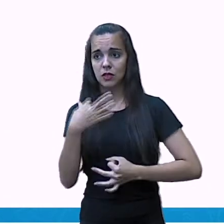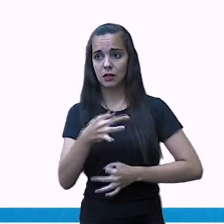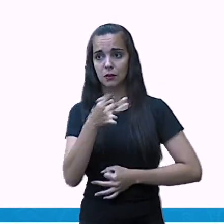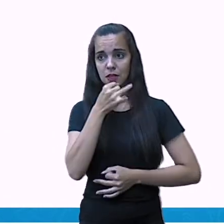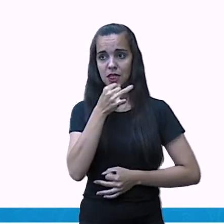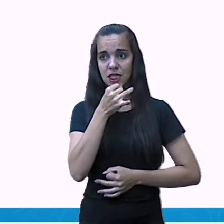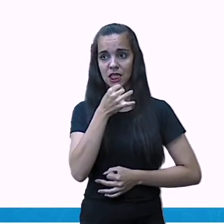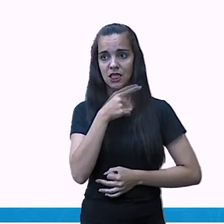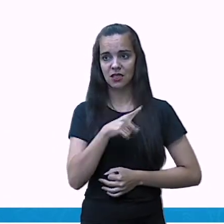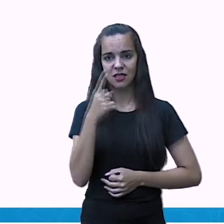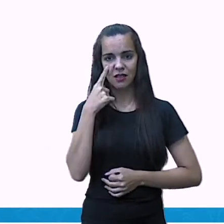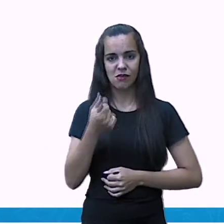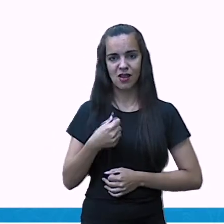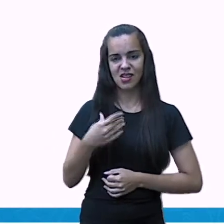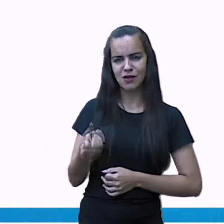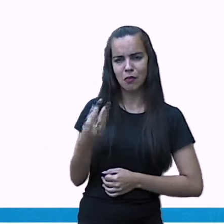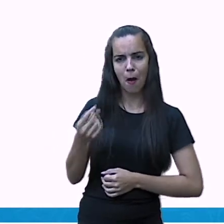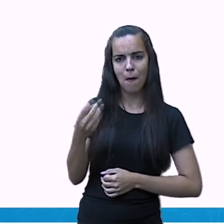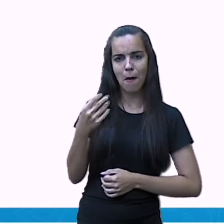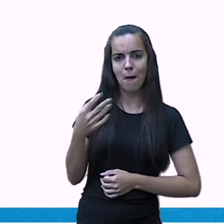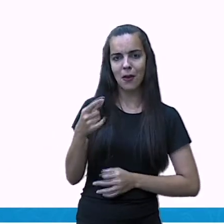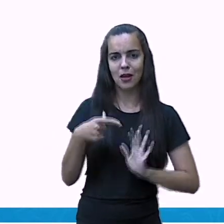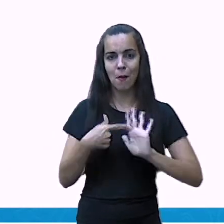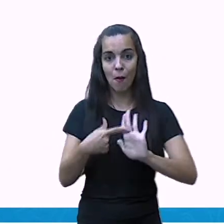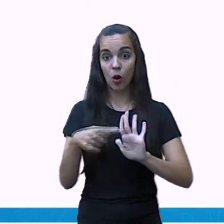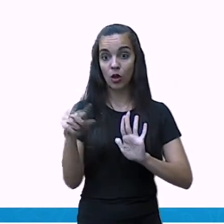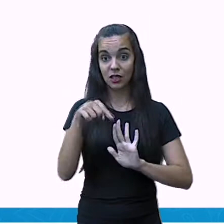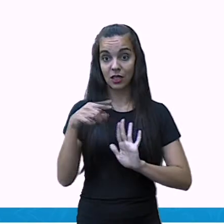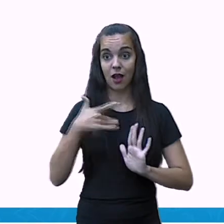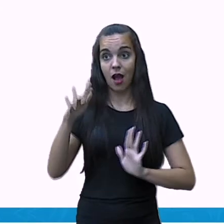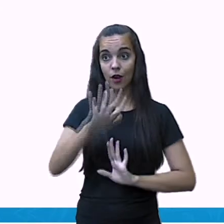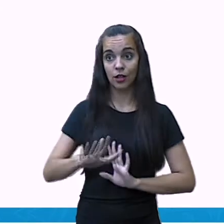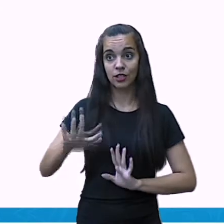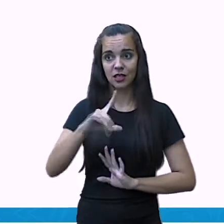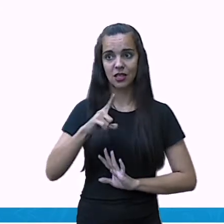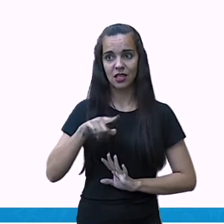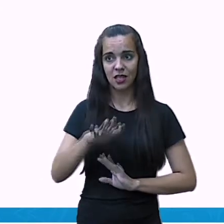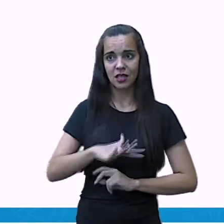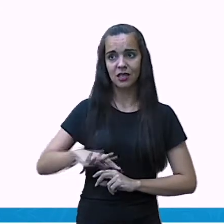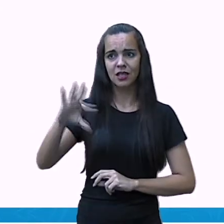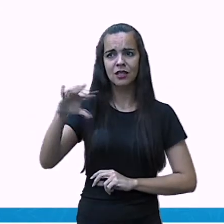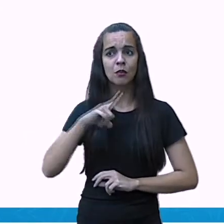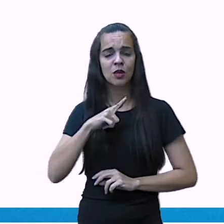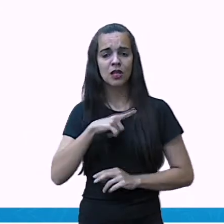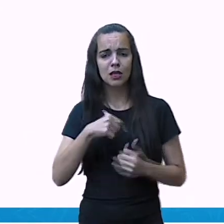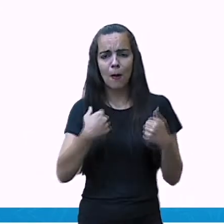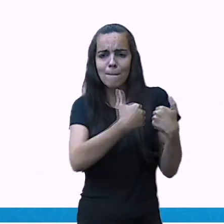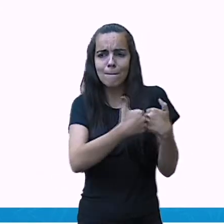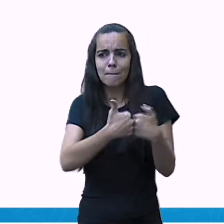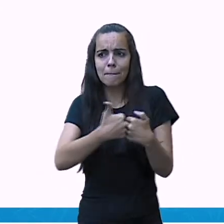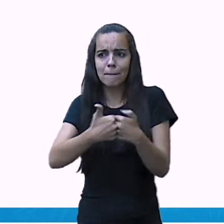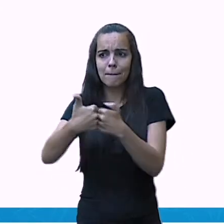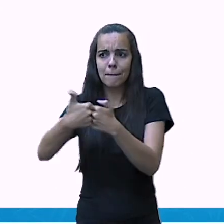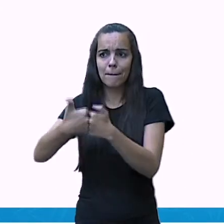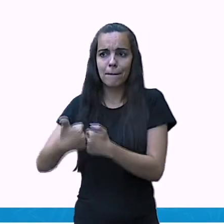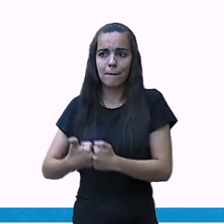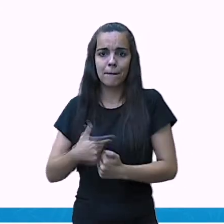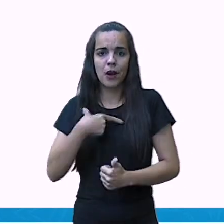As nossas regiões, com as maiores metrópoles, estão próximas ao